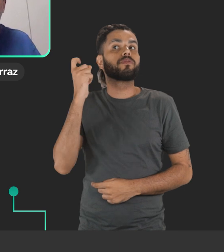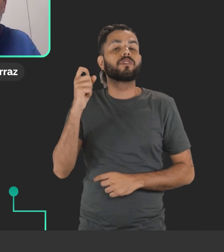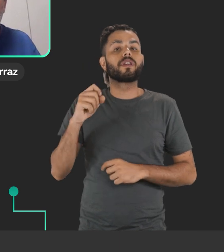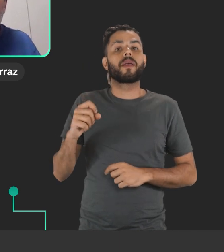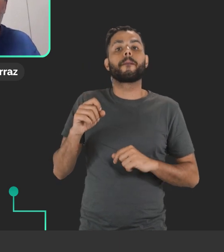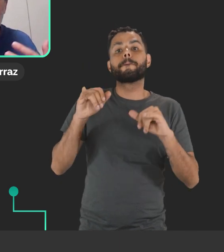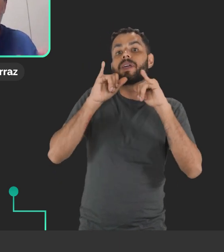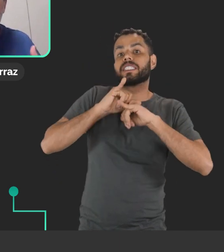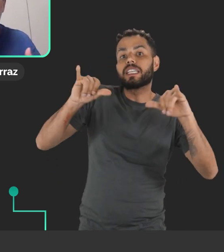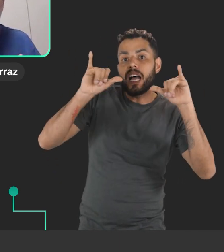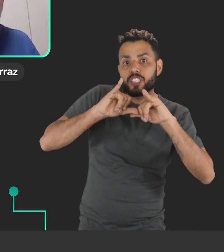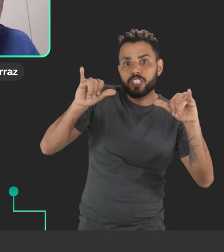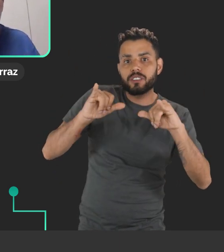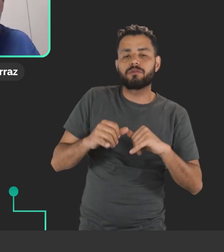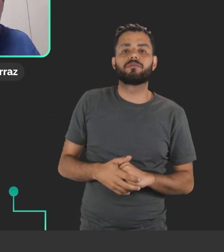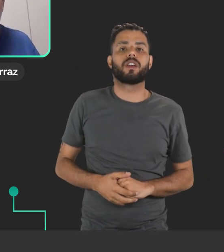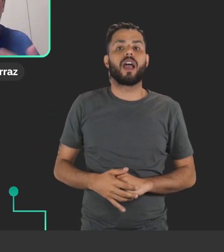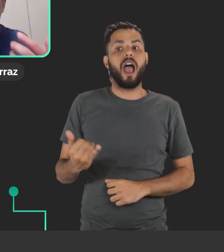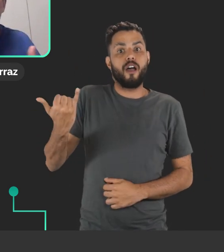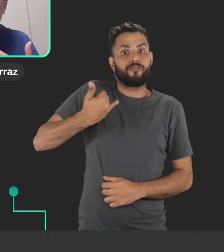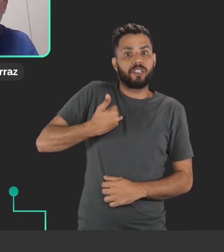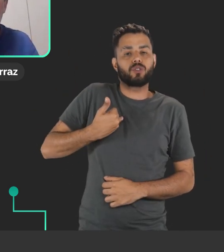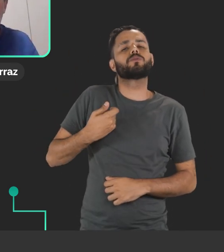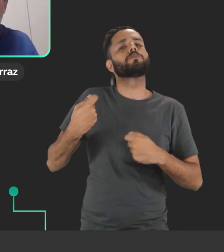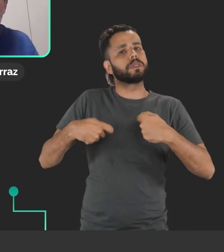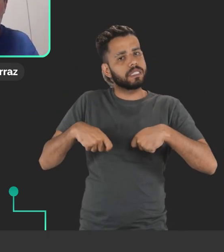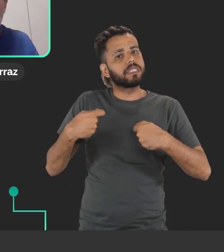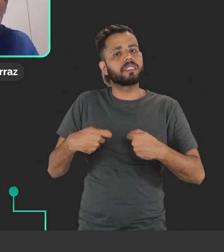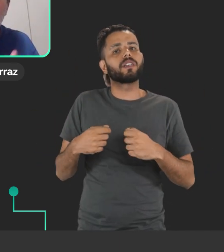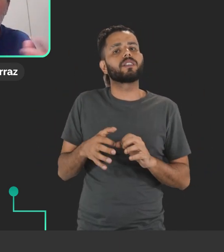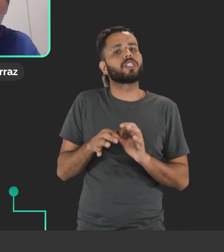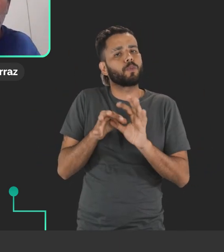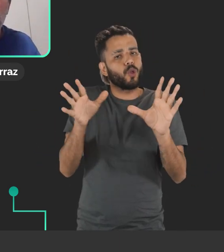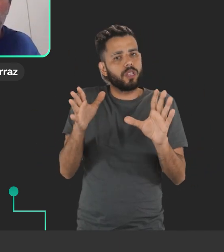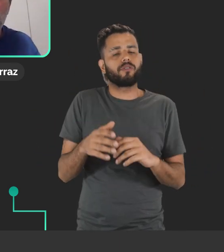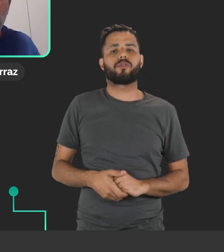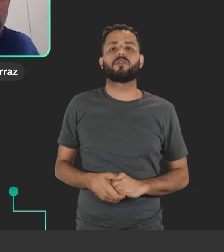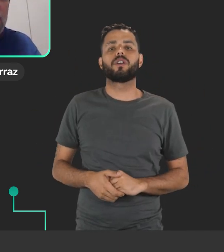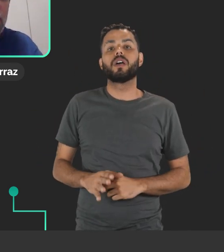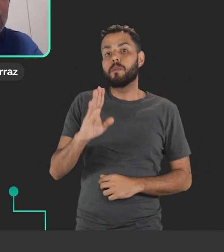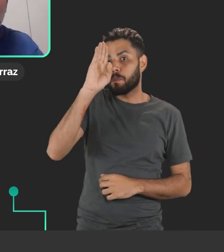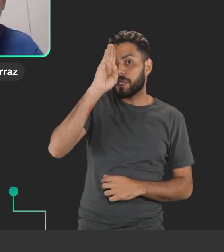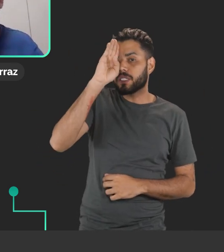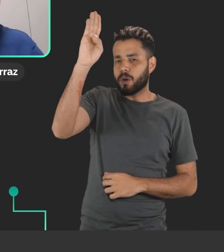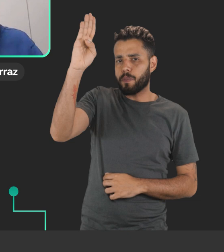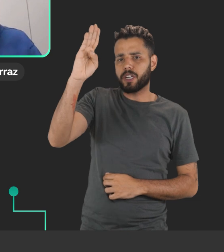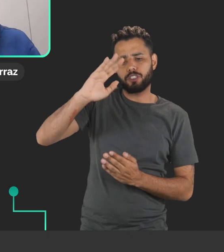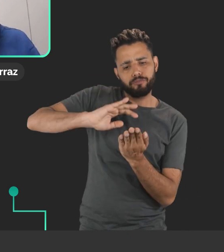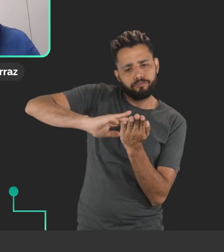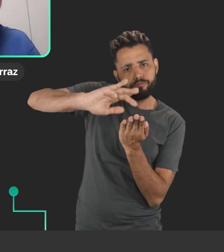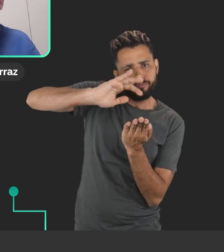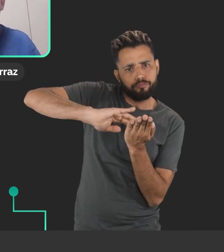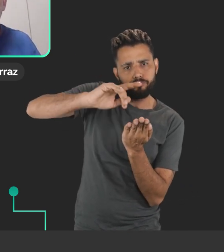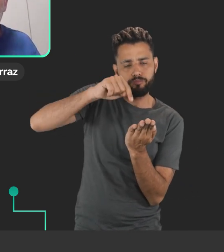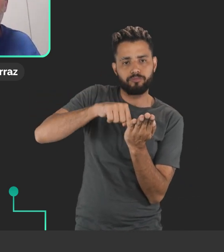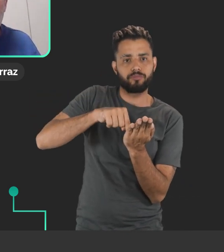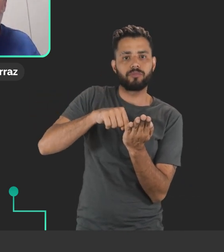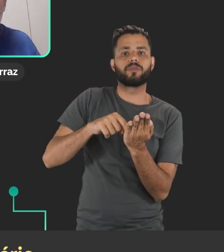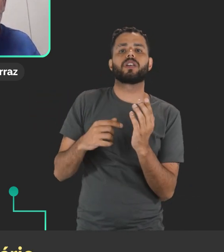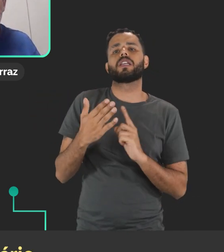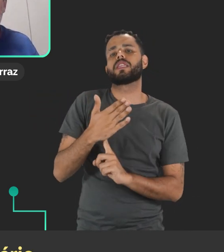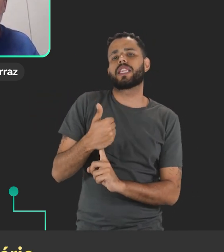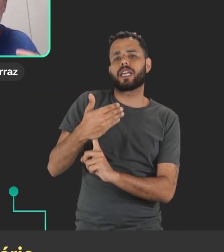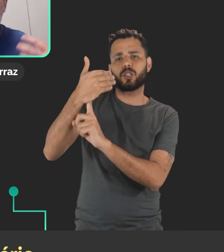Mensagens e alertas, elas têm que ser, têm que estar disponíveis para o usuário e principalmente disponíveis para a tecnologia assistiva do